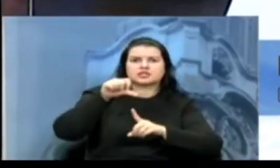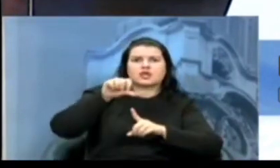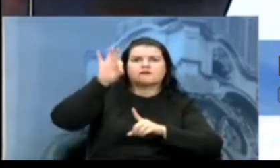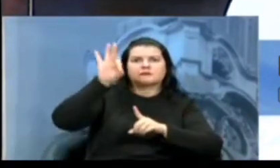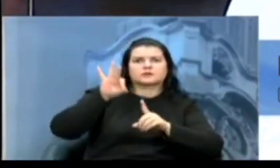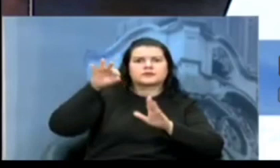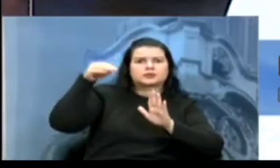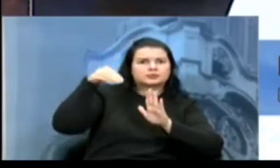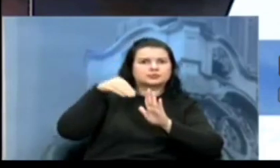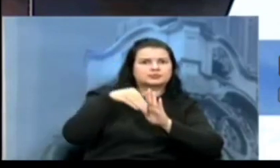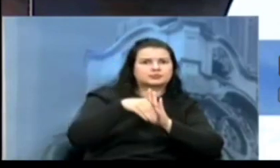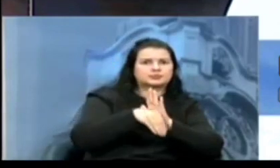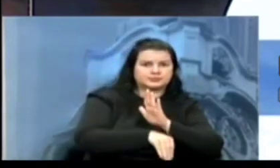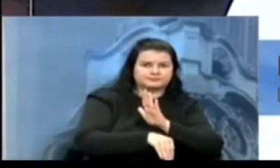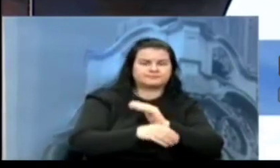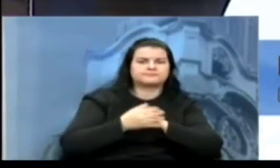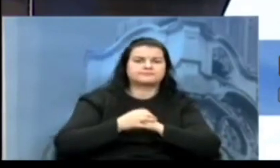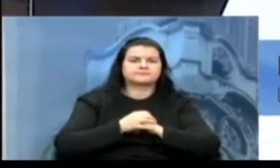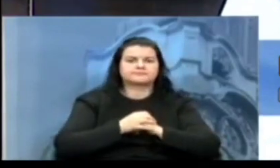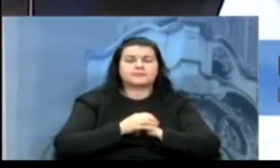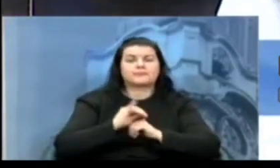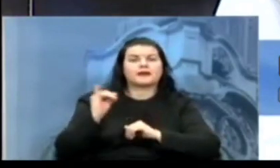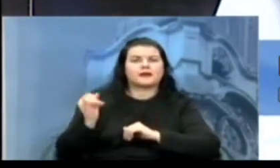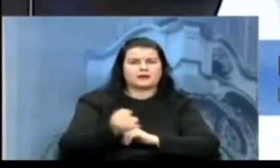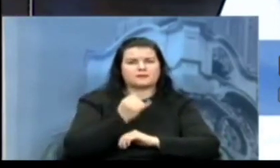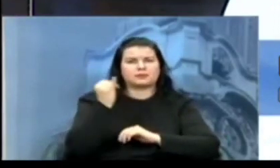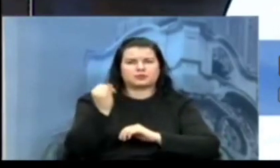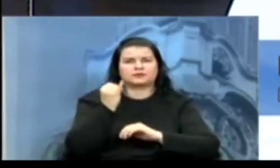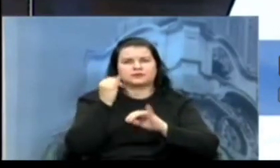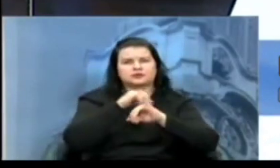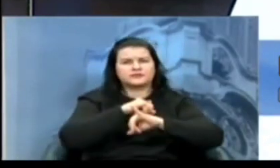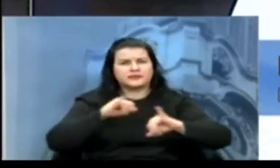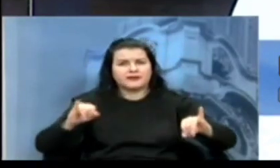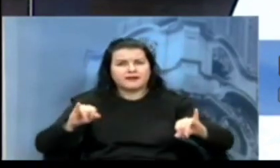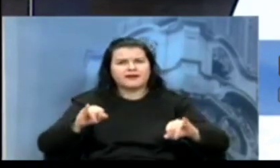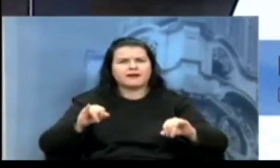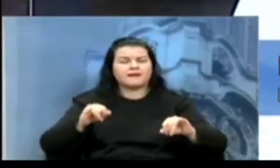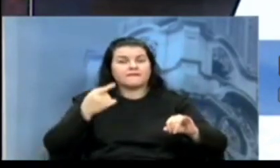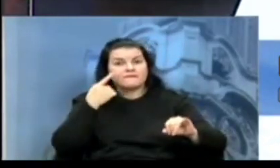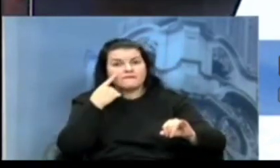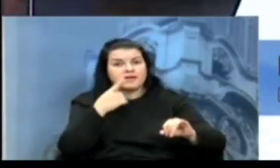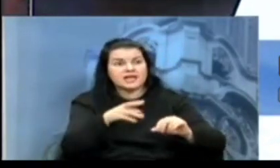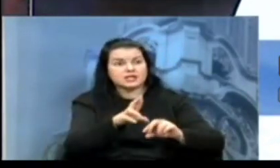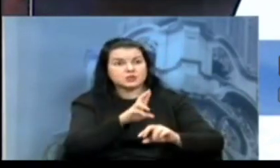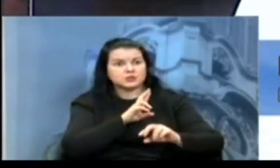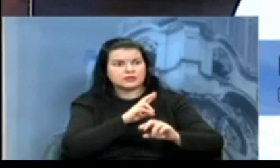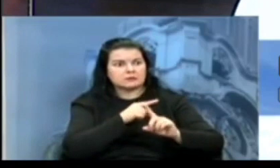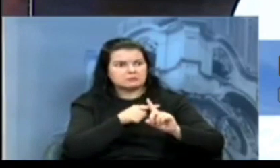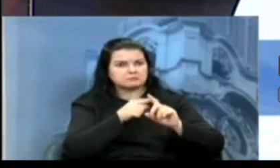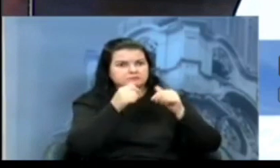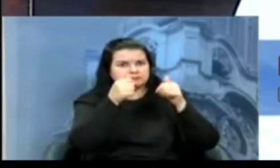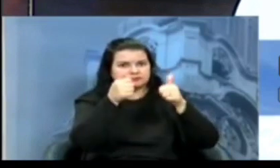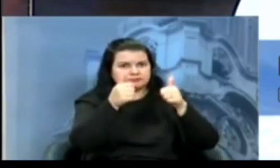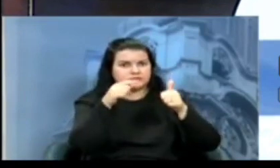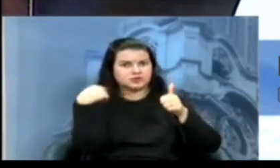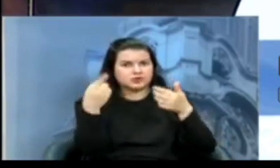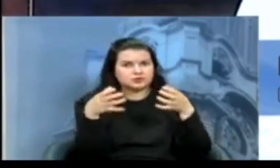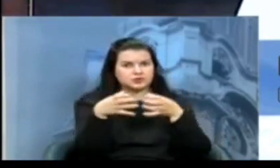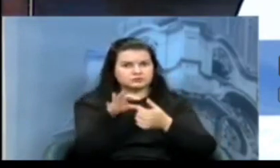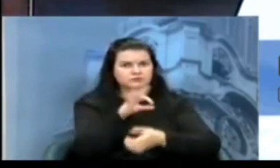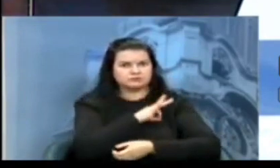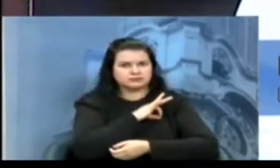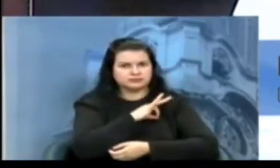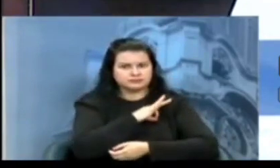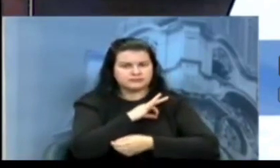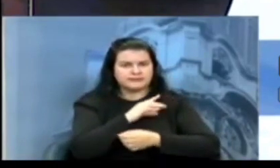É importante frisar, senhores, que os bons resultados apresentados pelo Departamento de Homicídios são fruto do